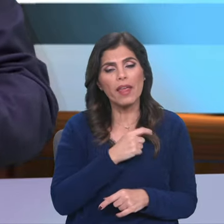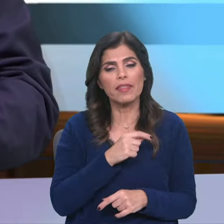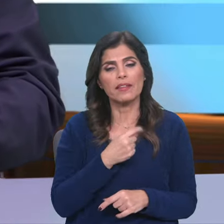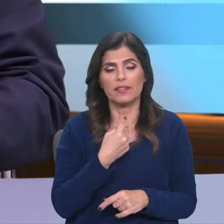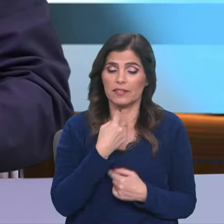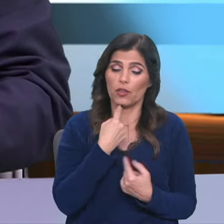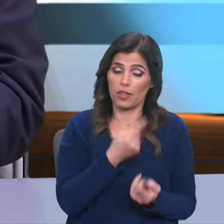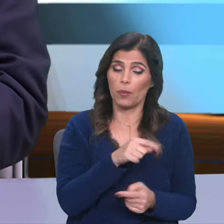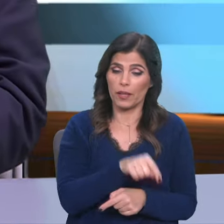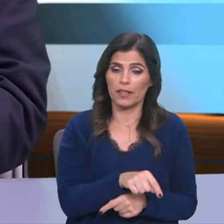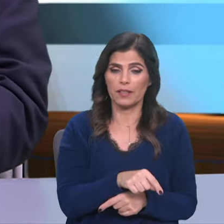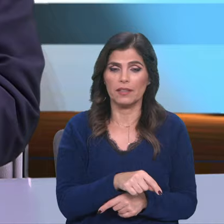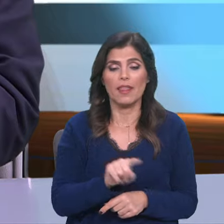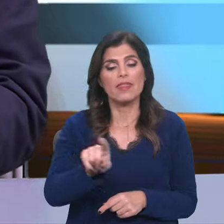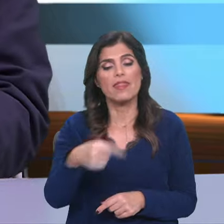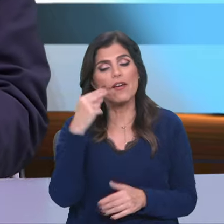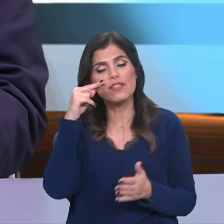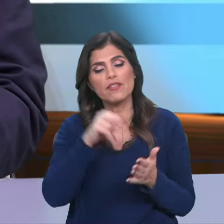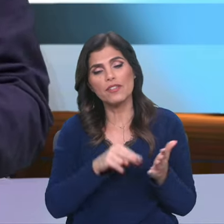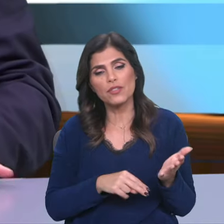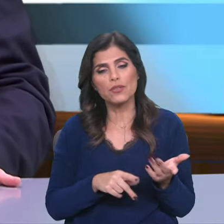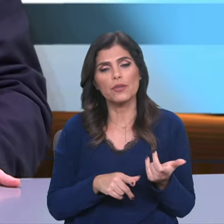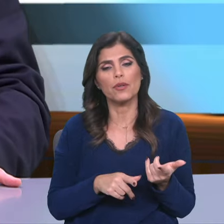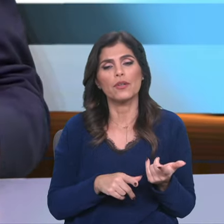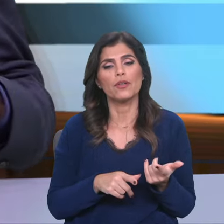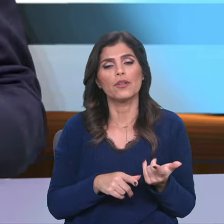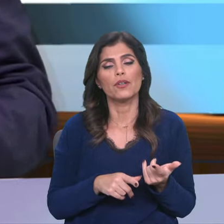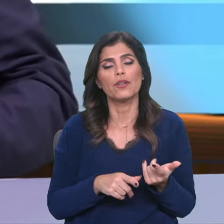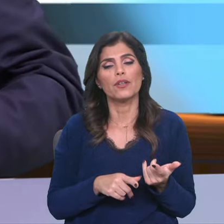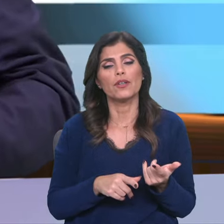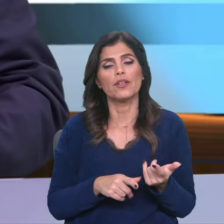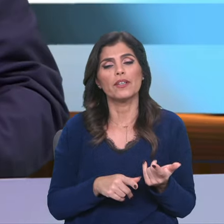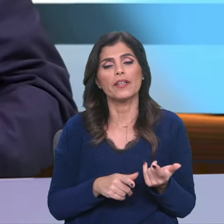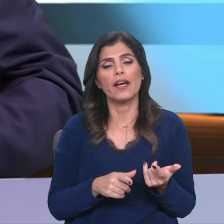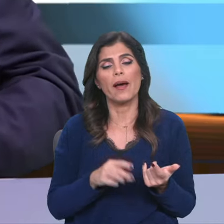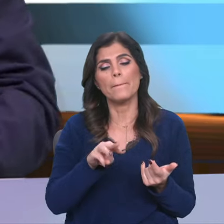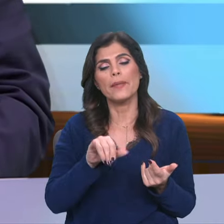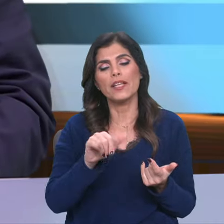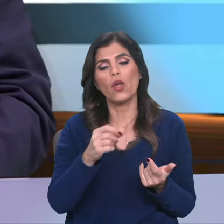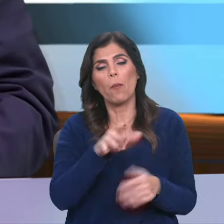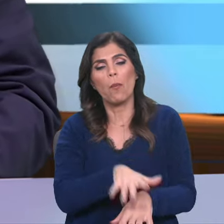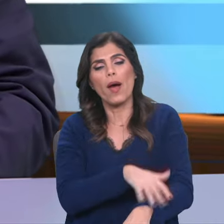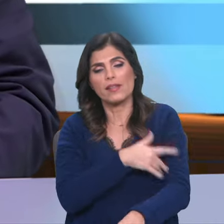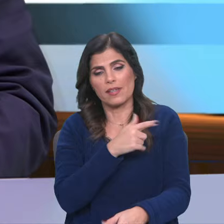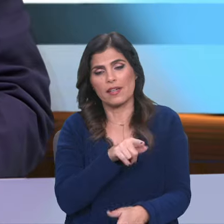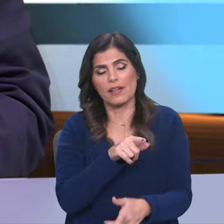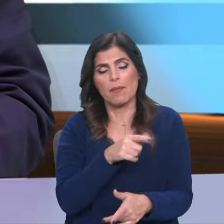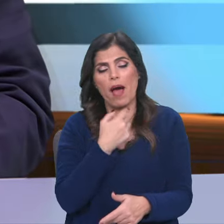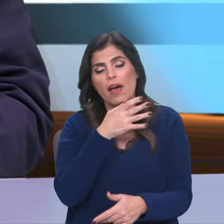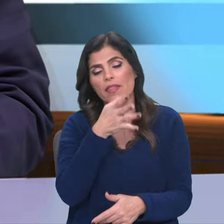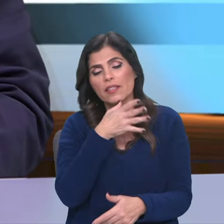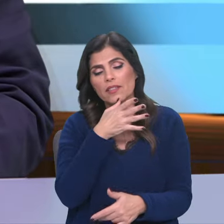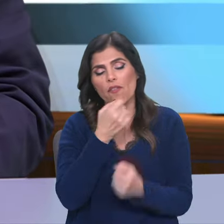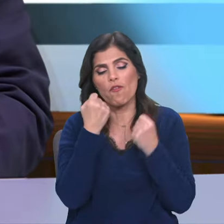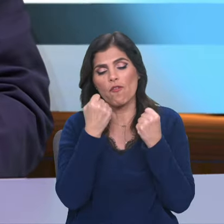deve ser visto na mensagem que tem, mitopoética, mas que no fundo é uma mensagem forte para toda